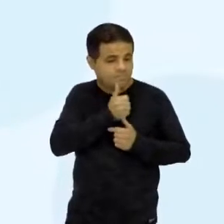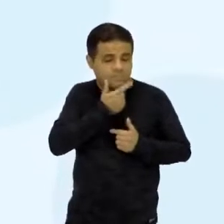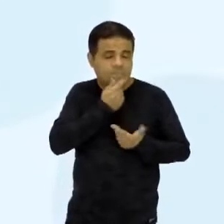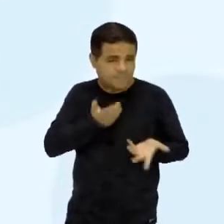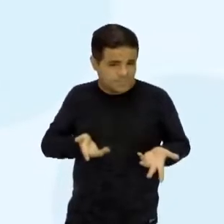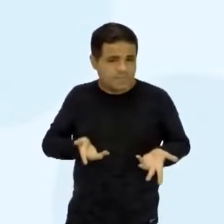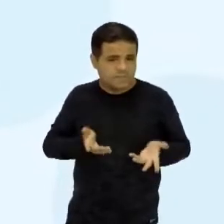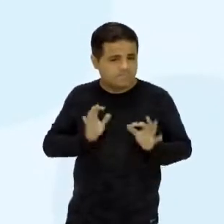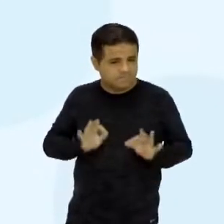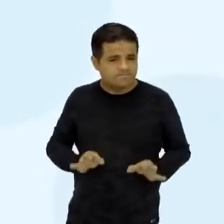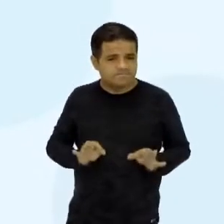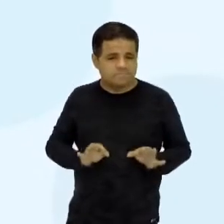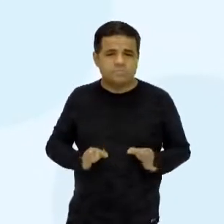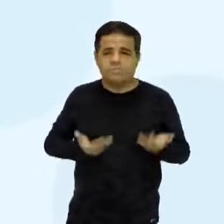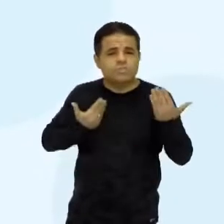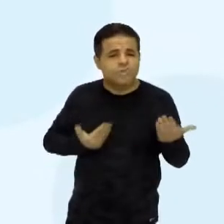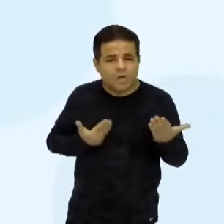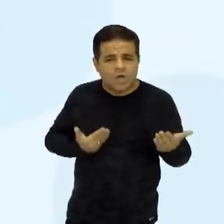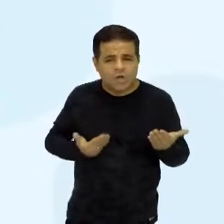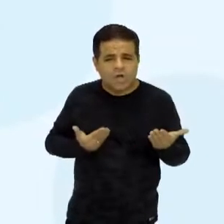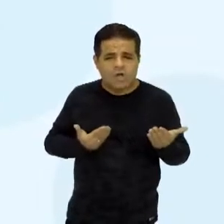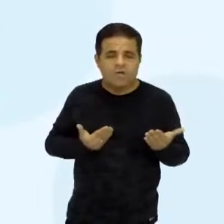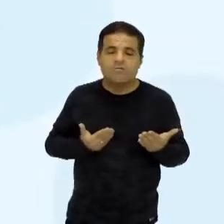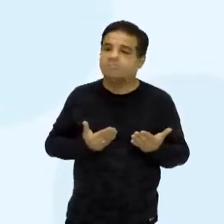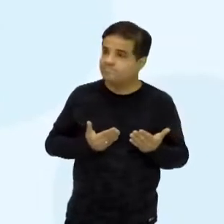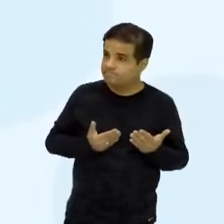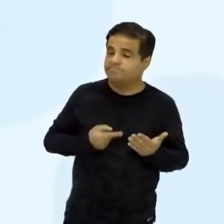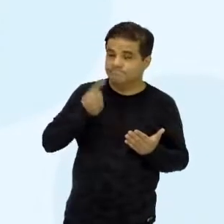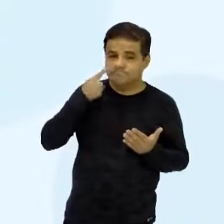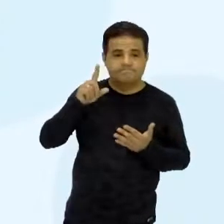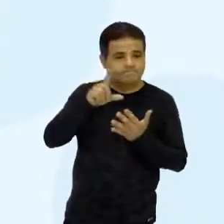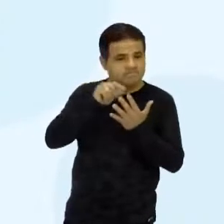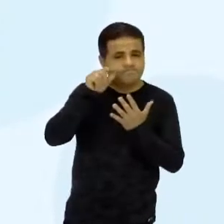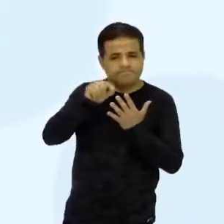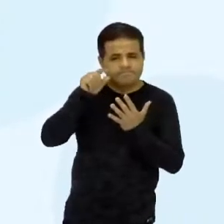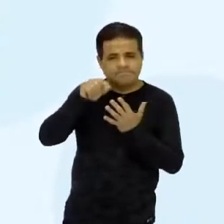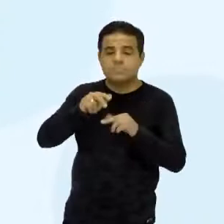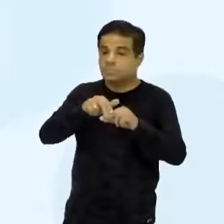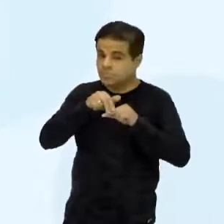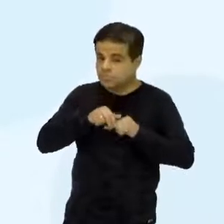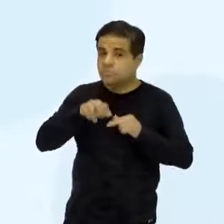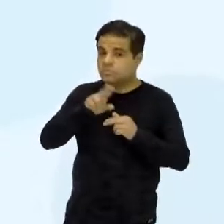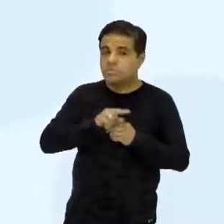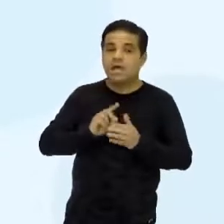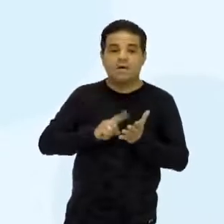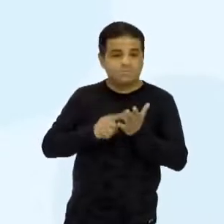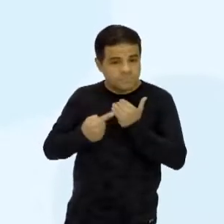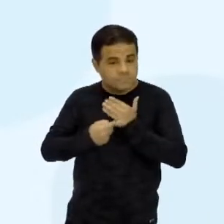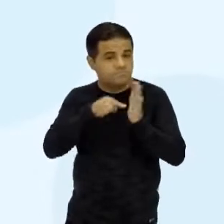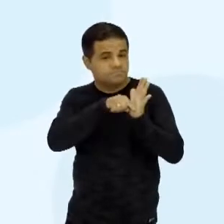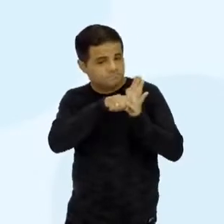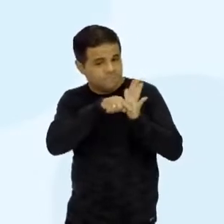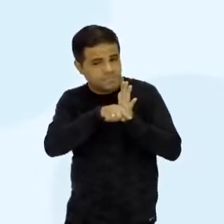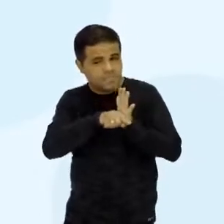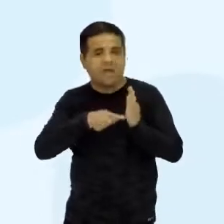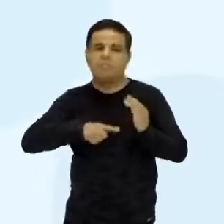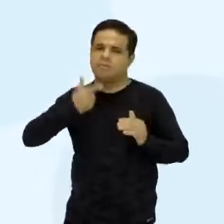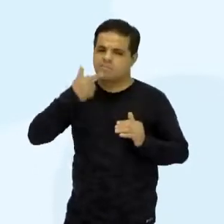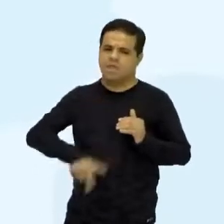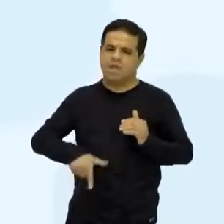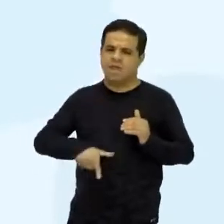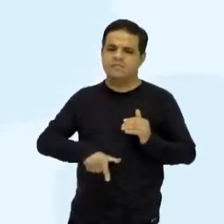Meninos, certo? Os jovens, os adolescentes. Olha lá opções pra vocês, por isso que é bom usar sinônimos, pesquisar. E tem mais.